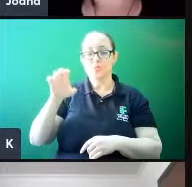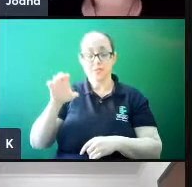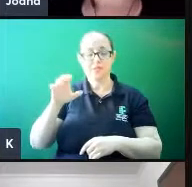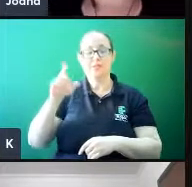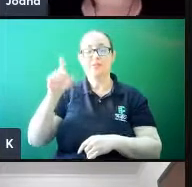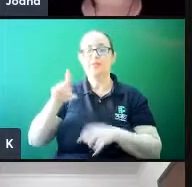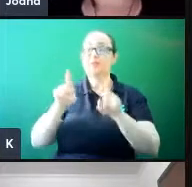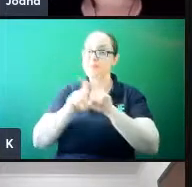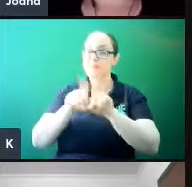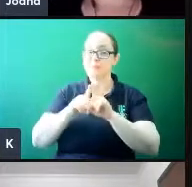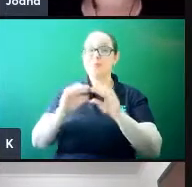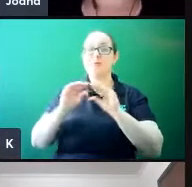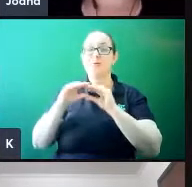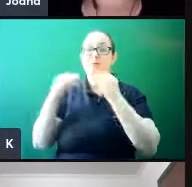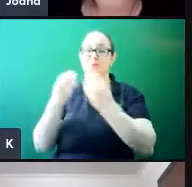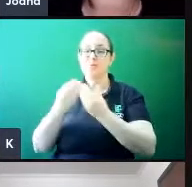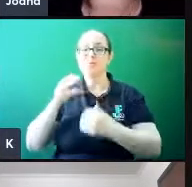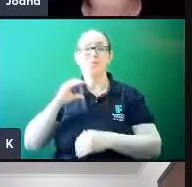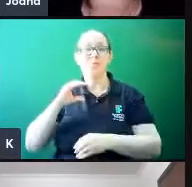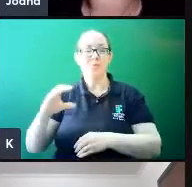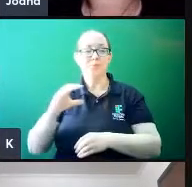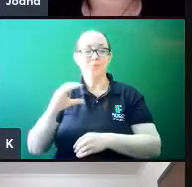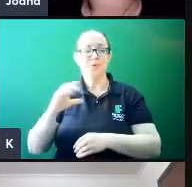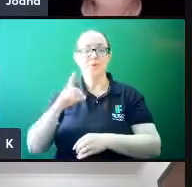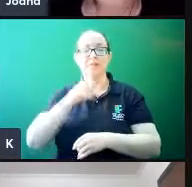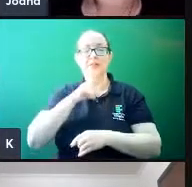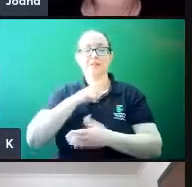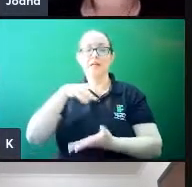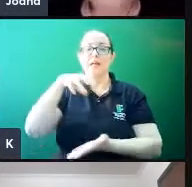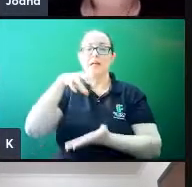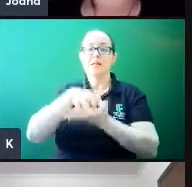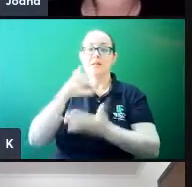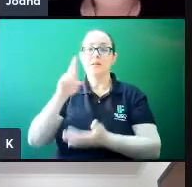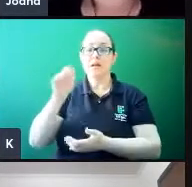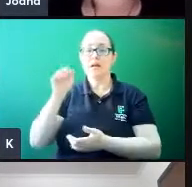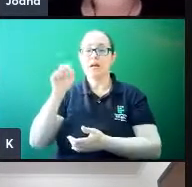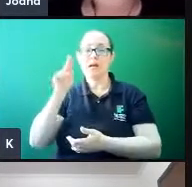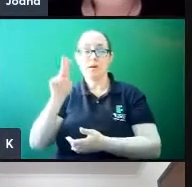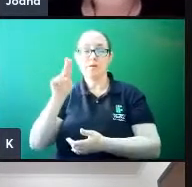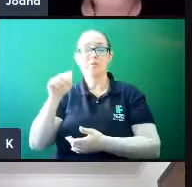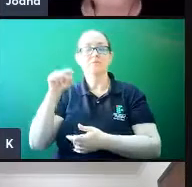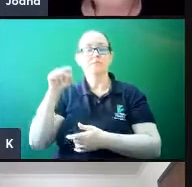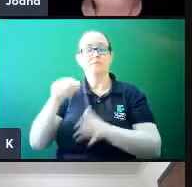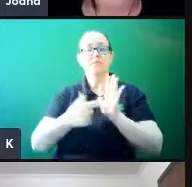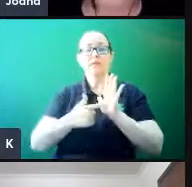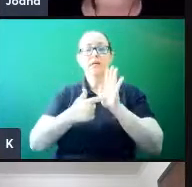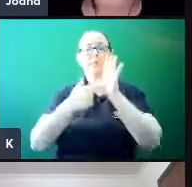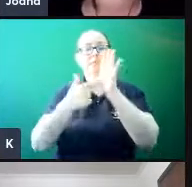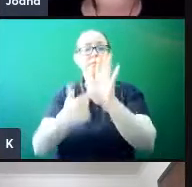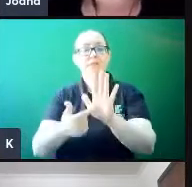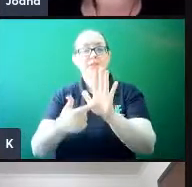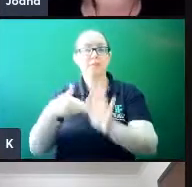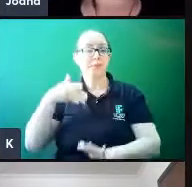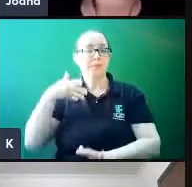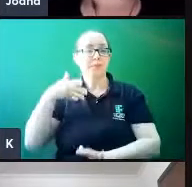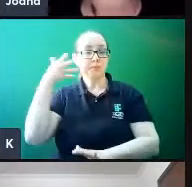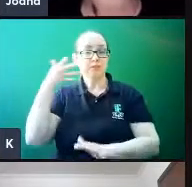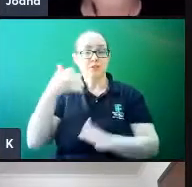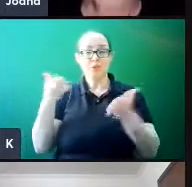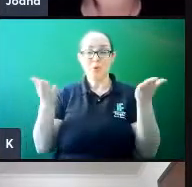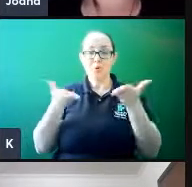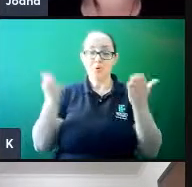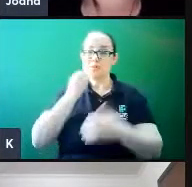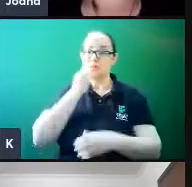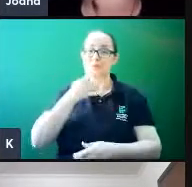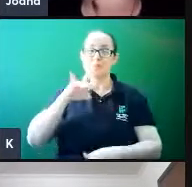aqui da nossa SNCT Multicampus, representando o Campus Hall. Ele que vai apresentar, então, o nosso palestrante de hoje. Bom dia,